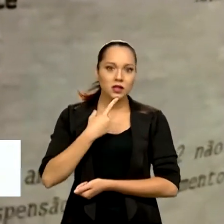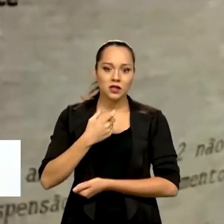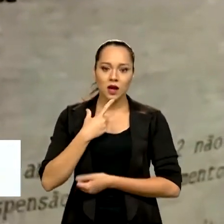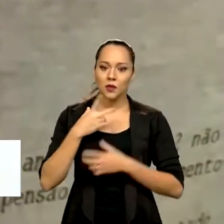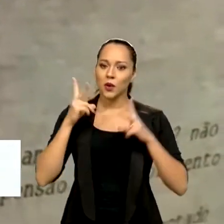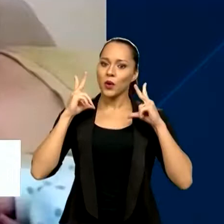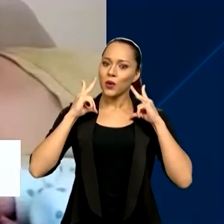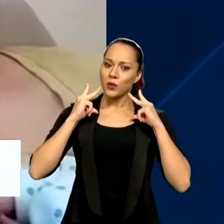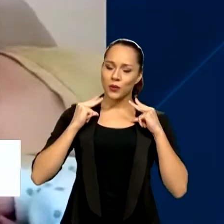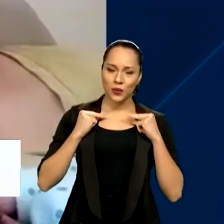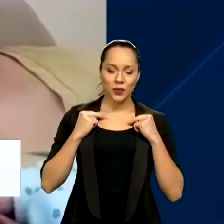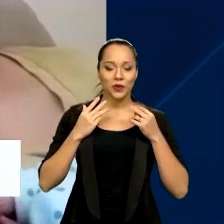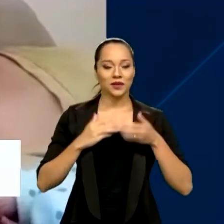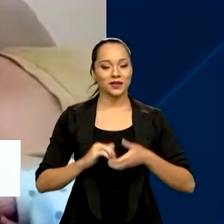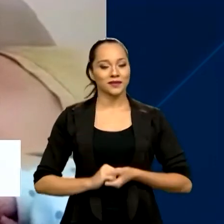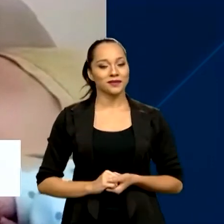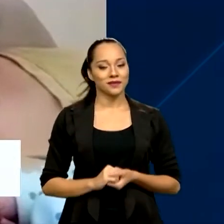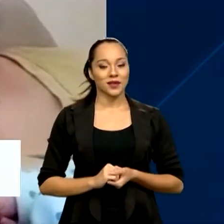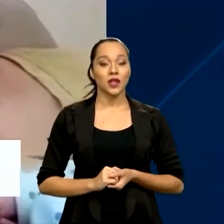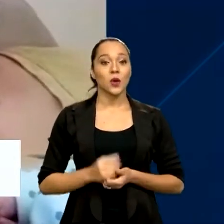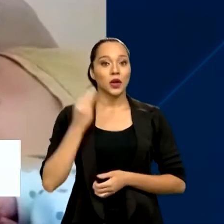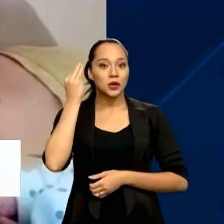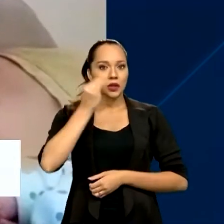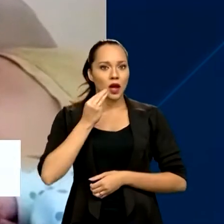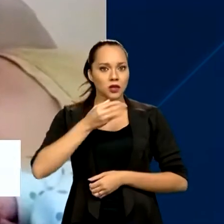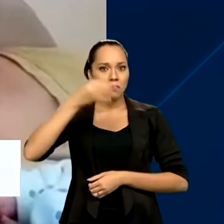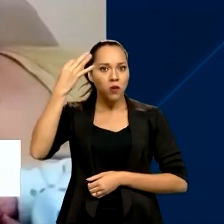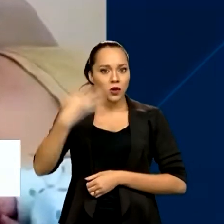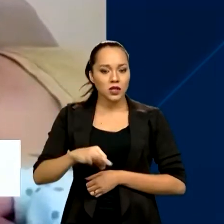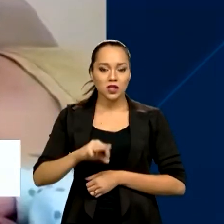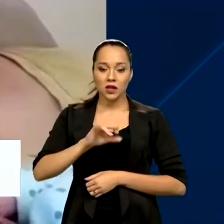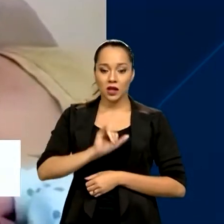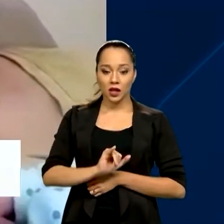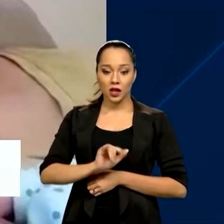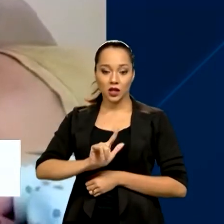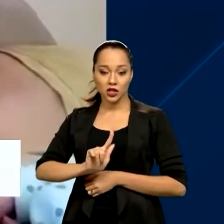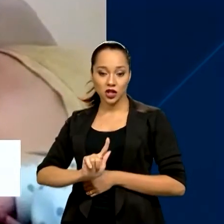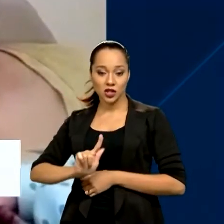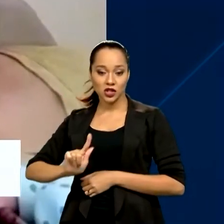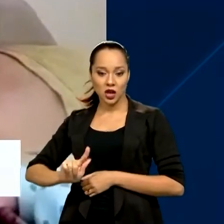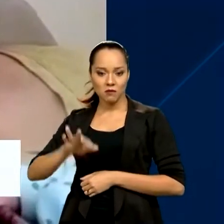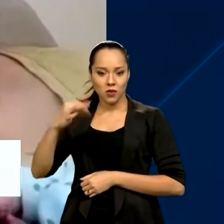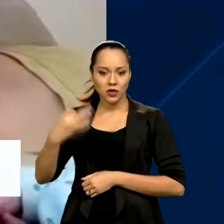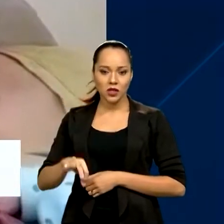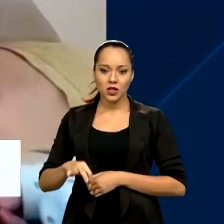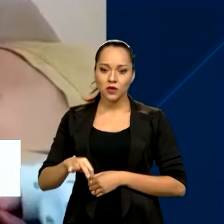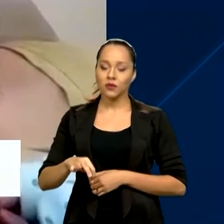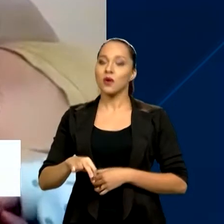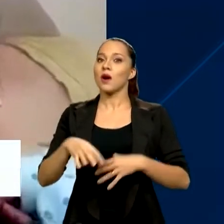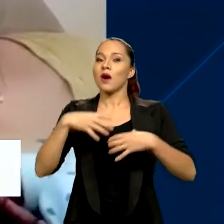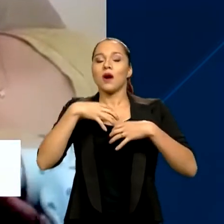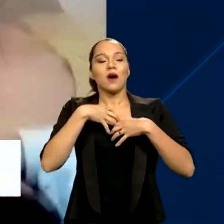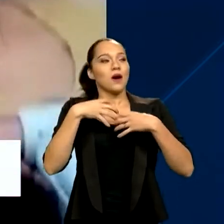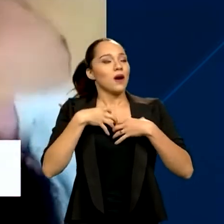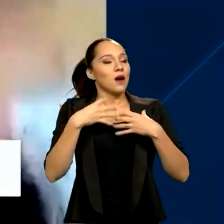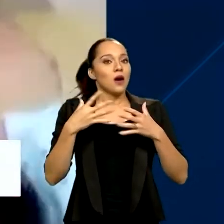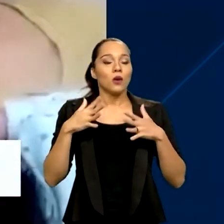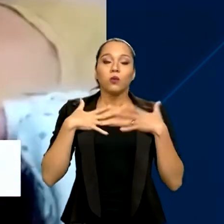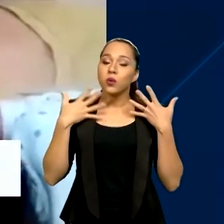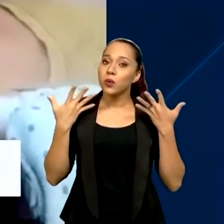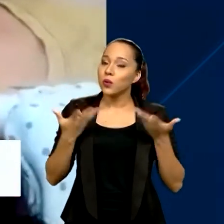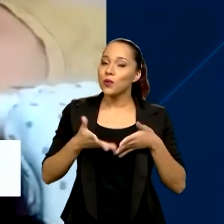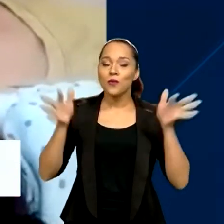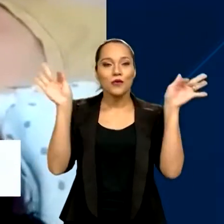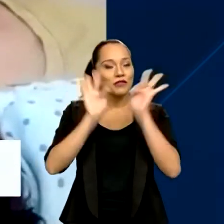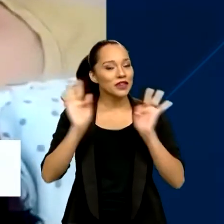alívio. Quando deu o teste positivo, o GG positivo, a gente ficou super surpreso e